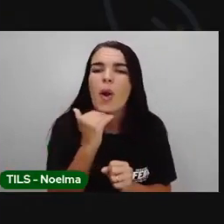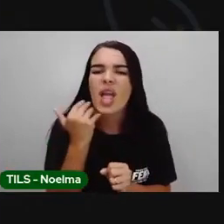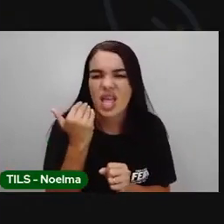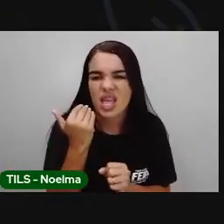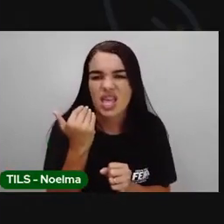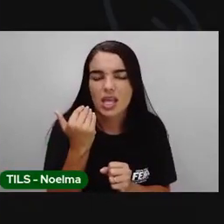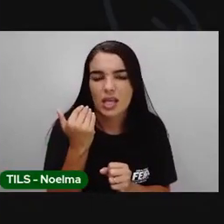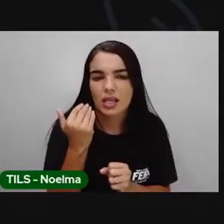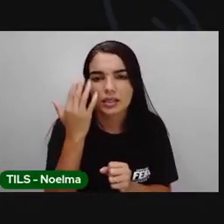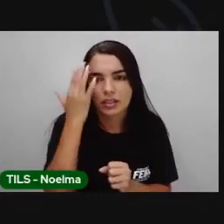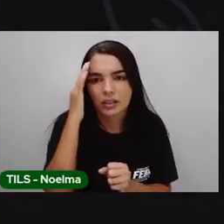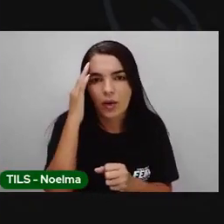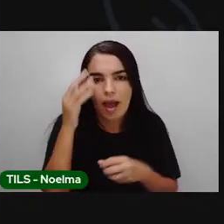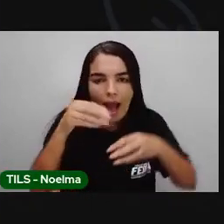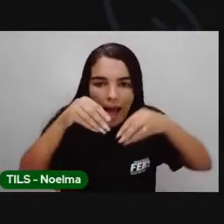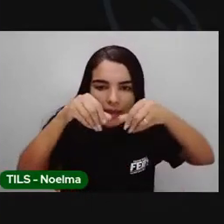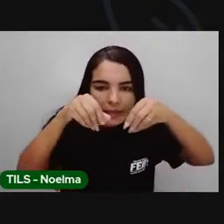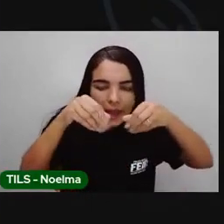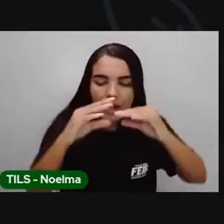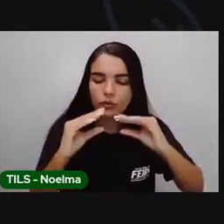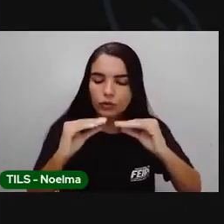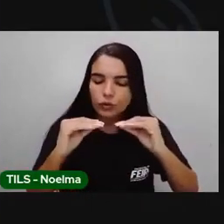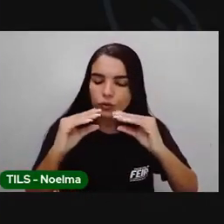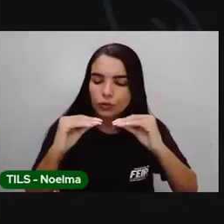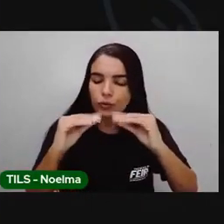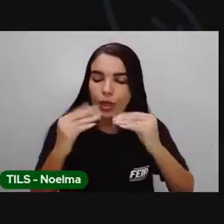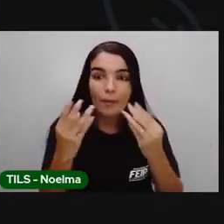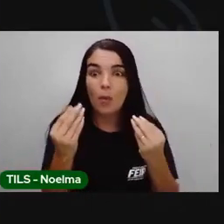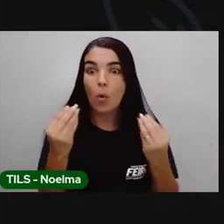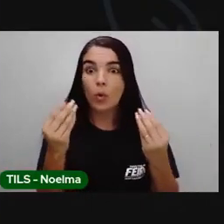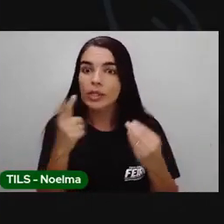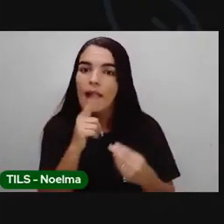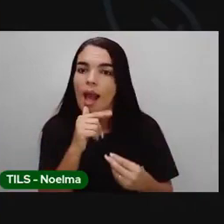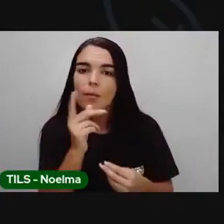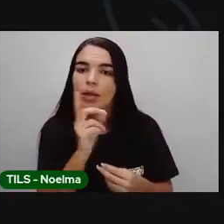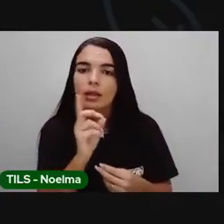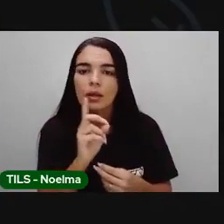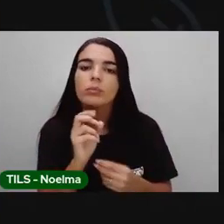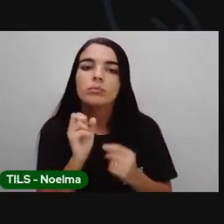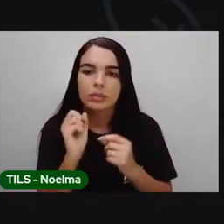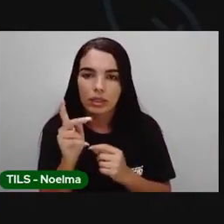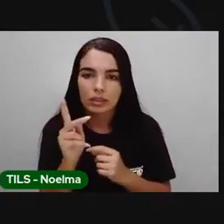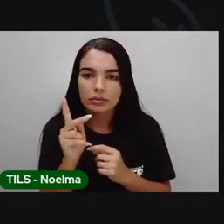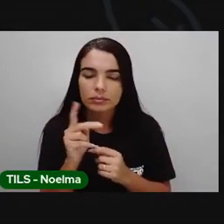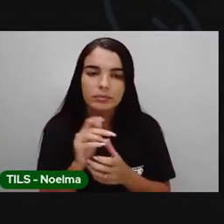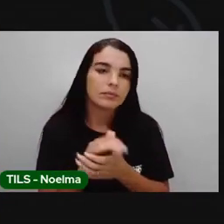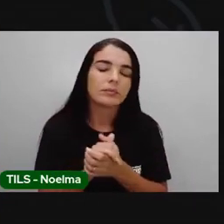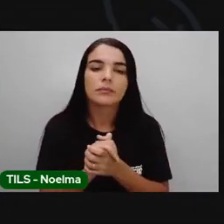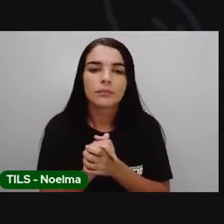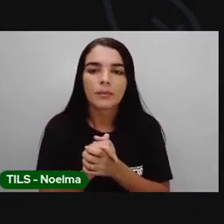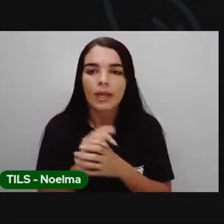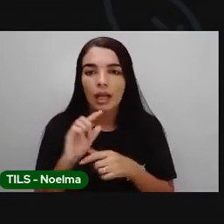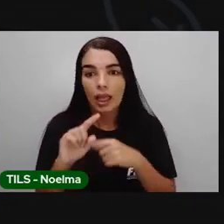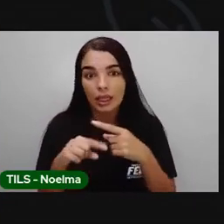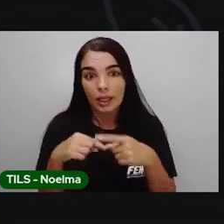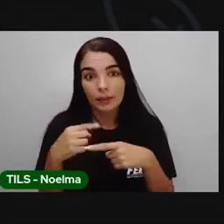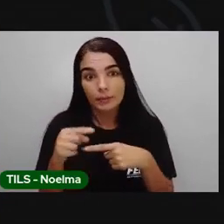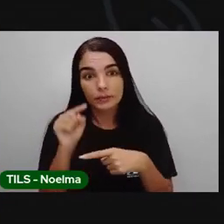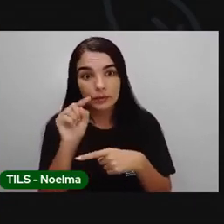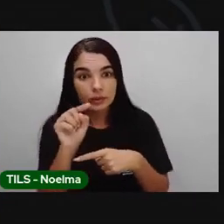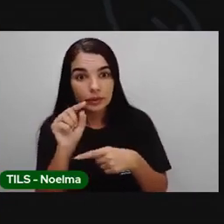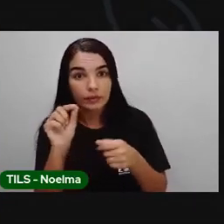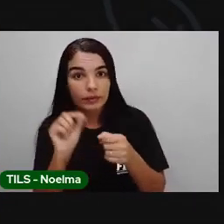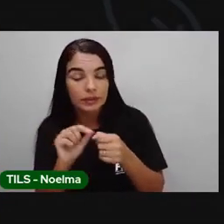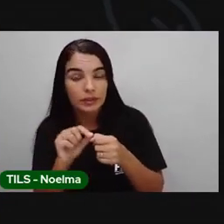Ali a terra tem que ficar úmida, não encharcada, certo? Cuidado com isso. Aí depois que vocês fizerem o seu